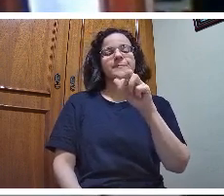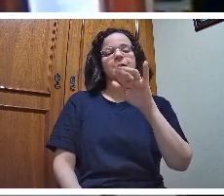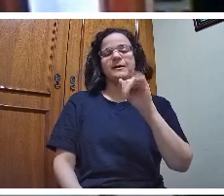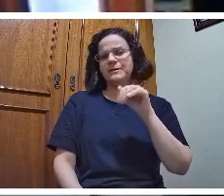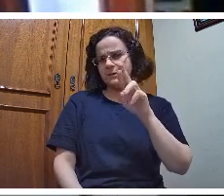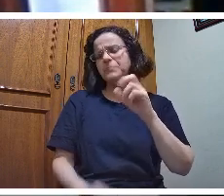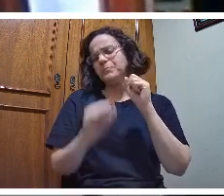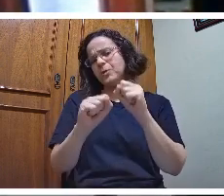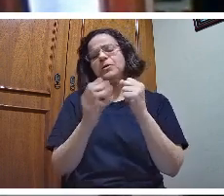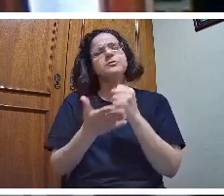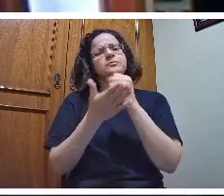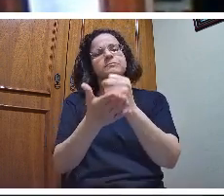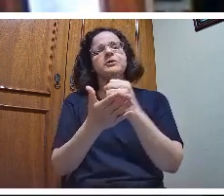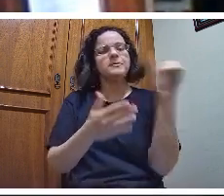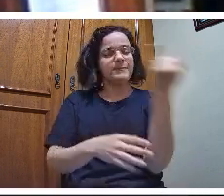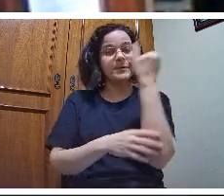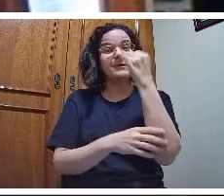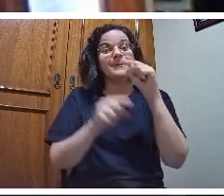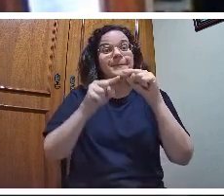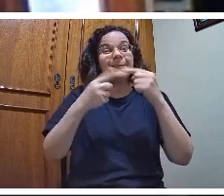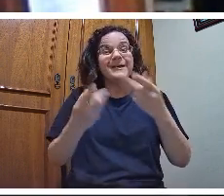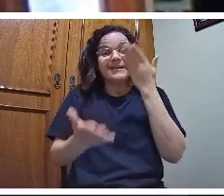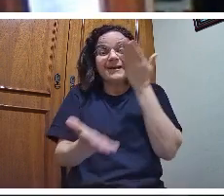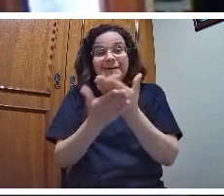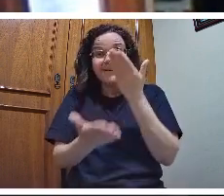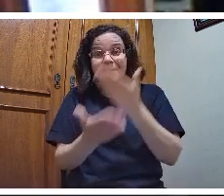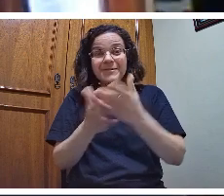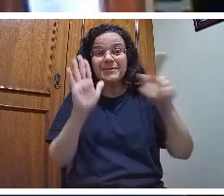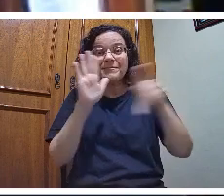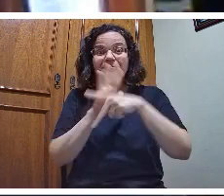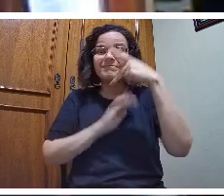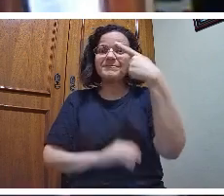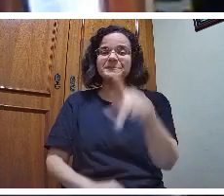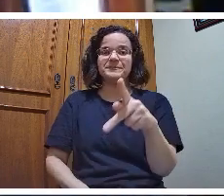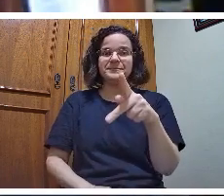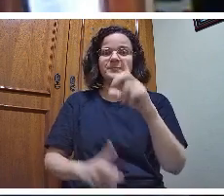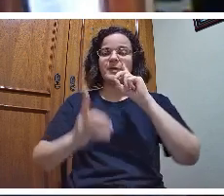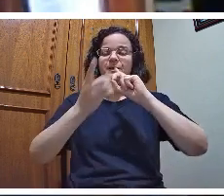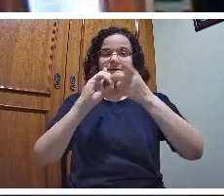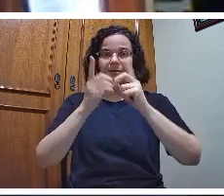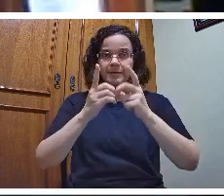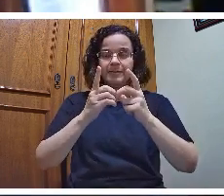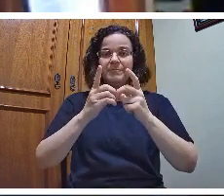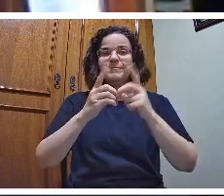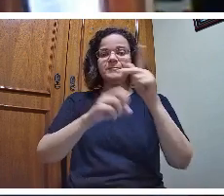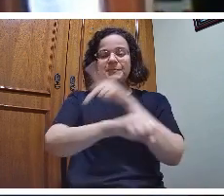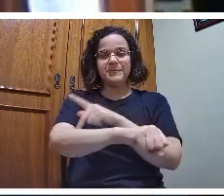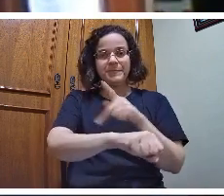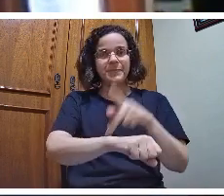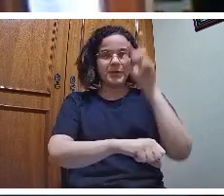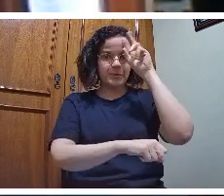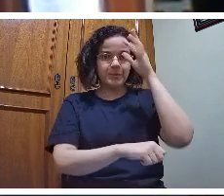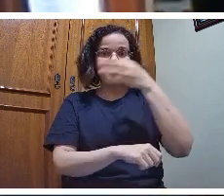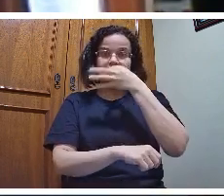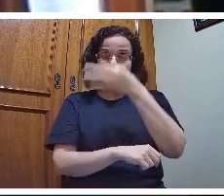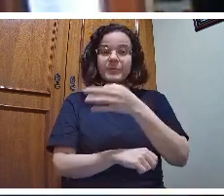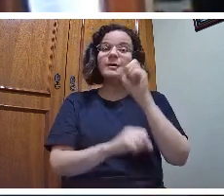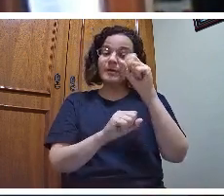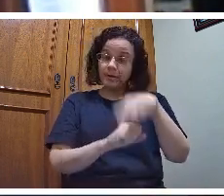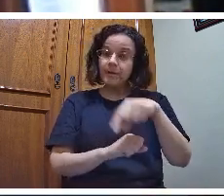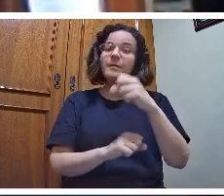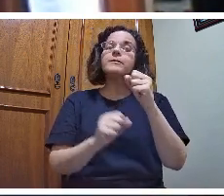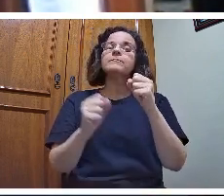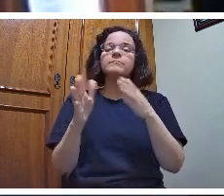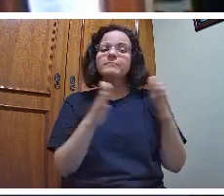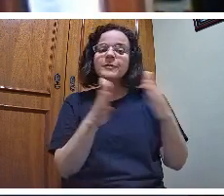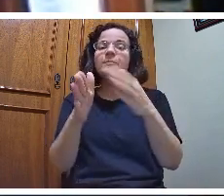a metodologia, a pedagogia histórico-crítica, a didática da histórico-crítica é um bom caminho? É. Ele responde, a necessidade